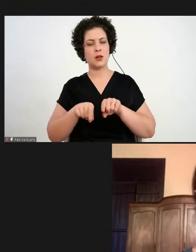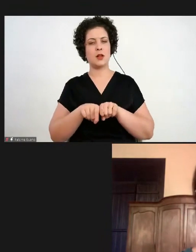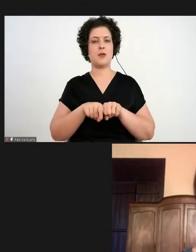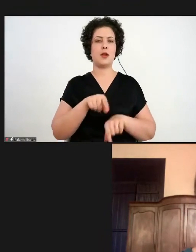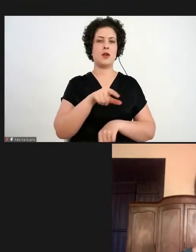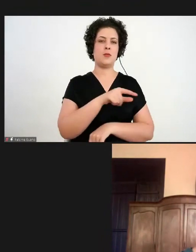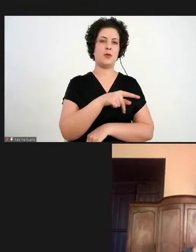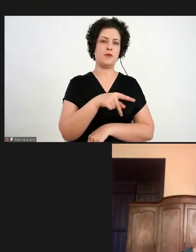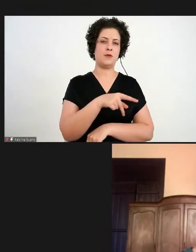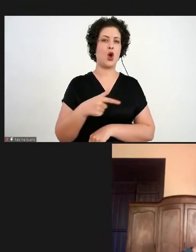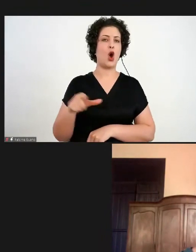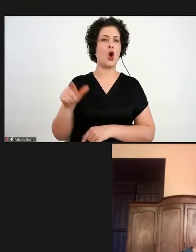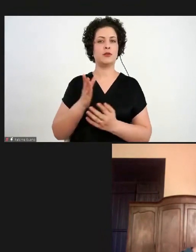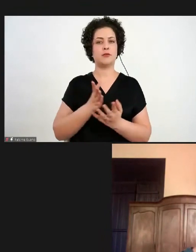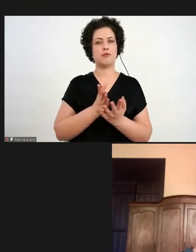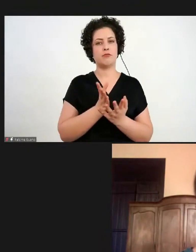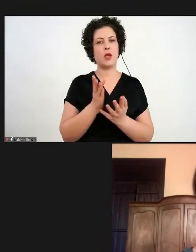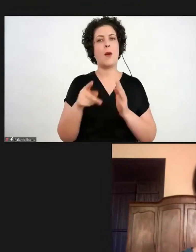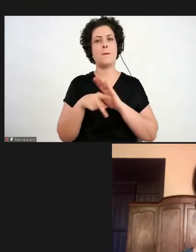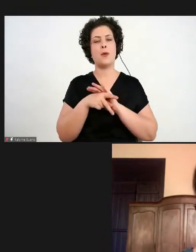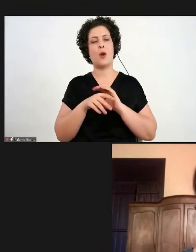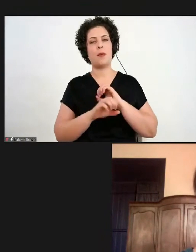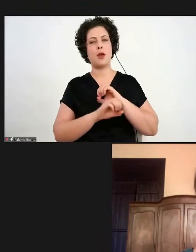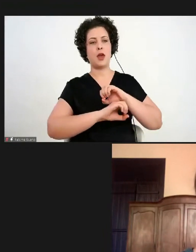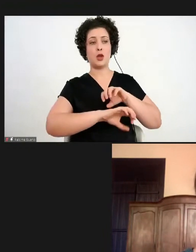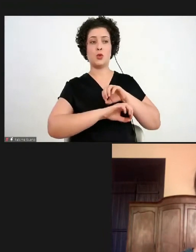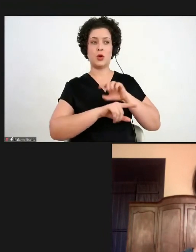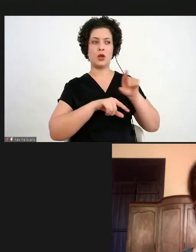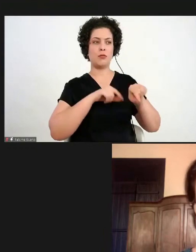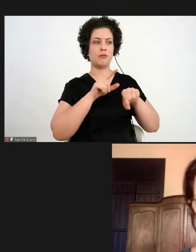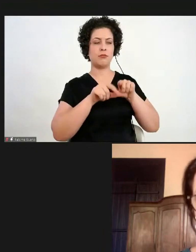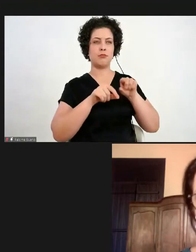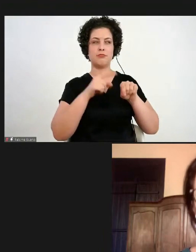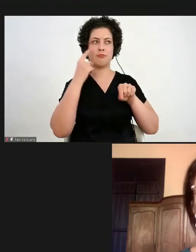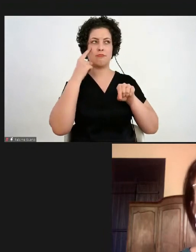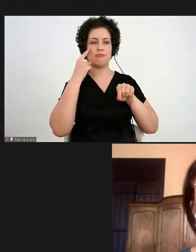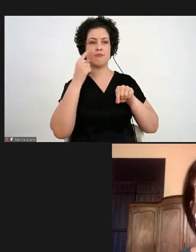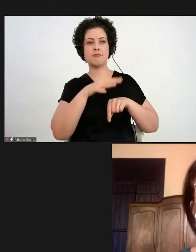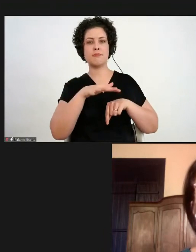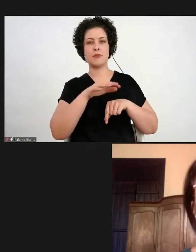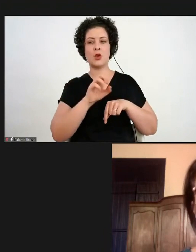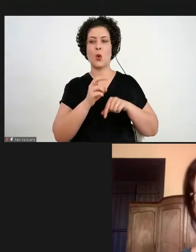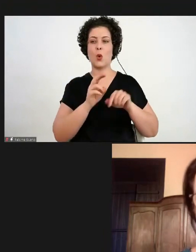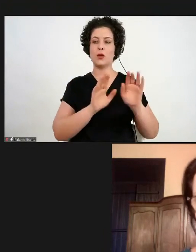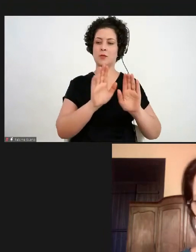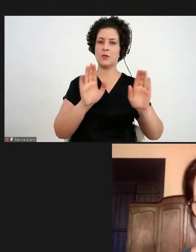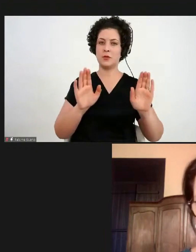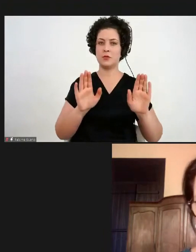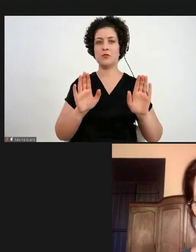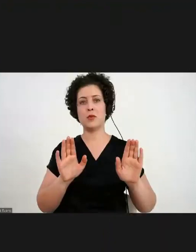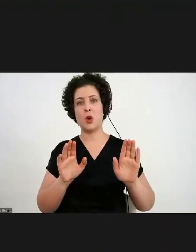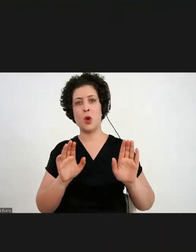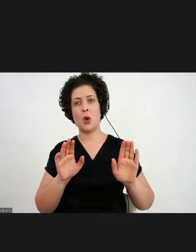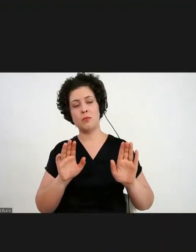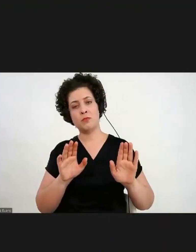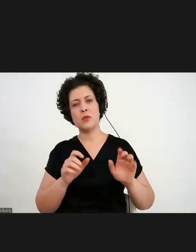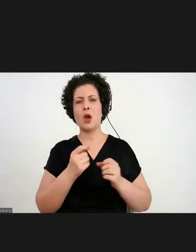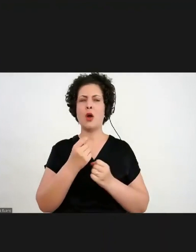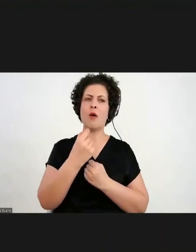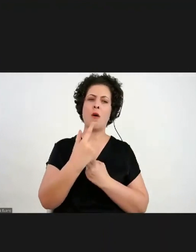vertente são as curadorias do próprio educativo, quando são pensadas ou exposições, é um pouco mais raro, mas acontece,